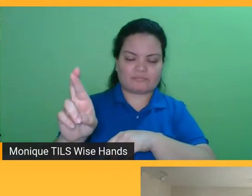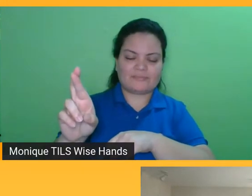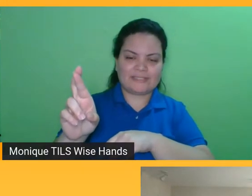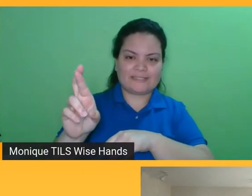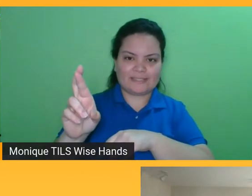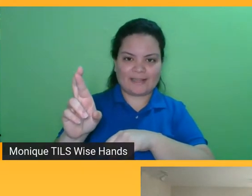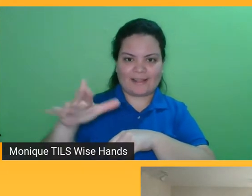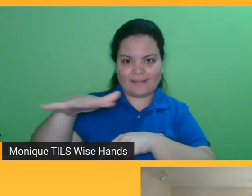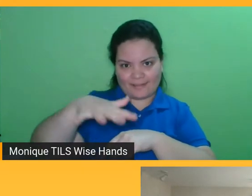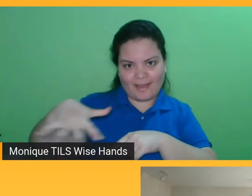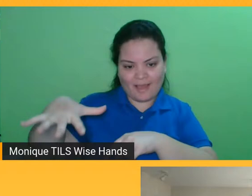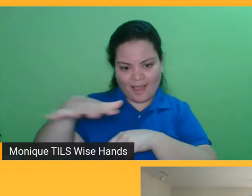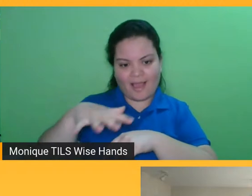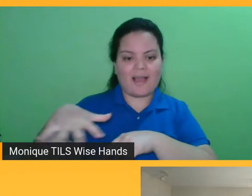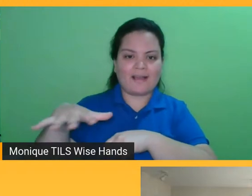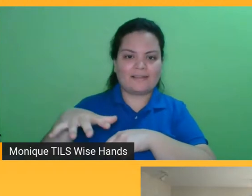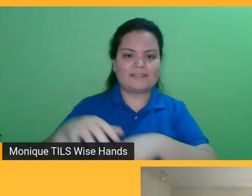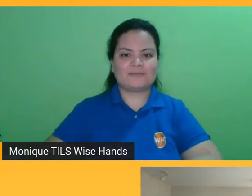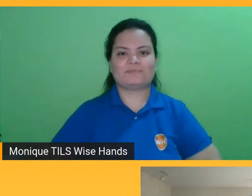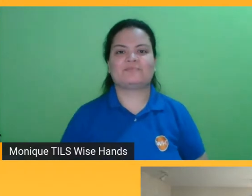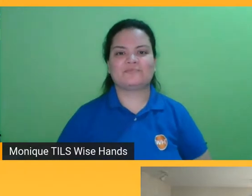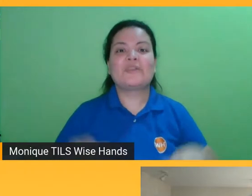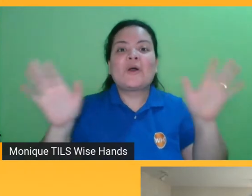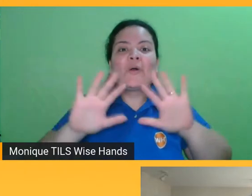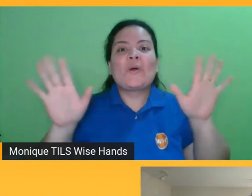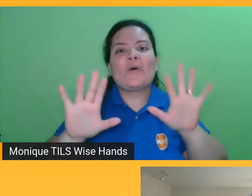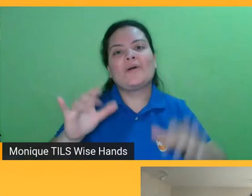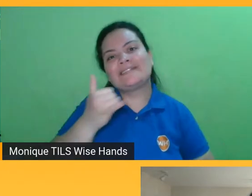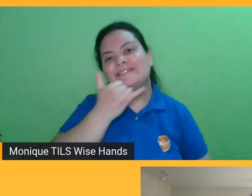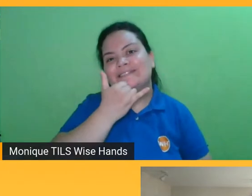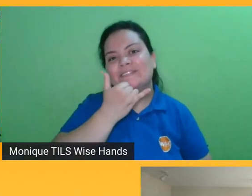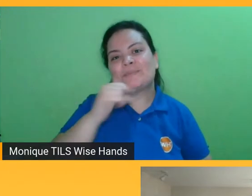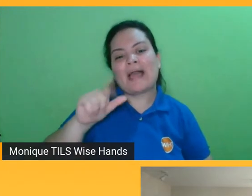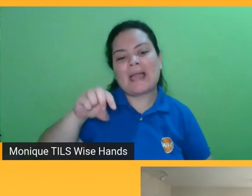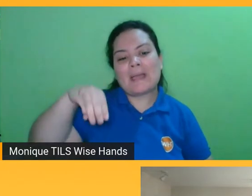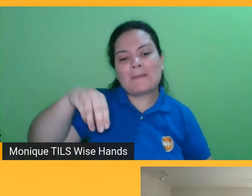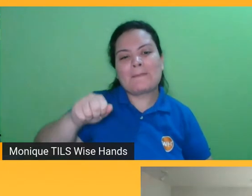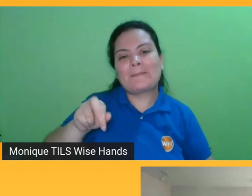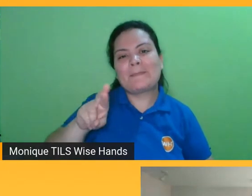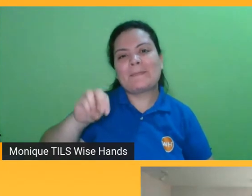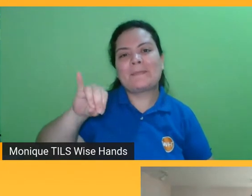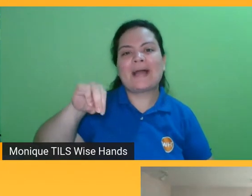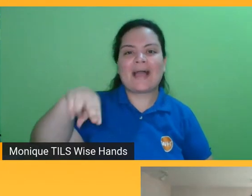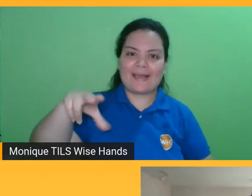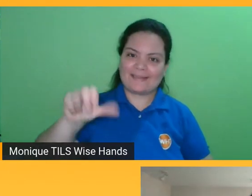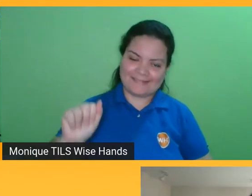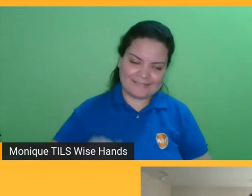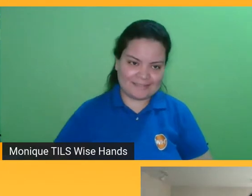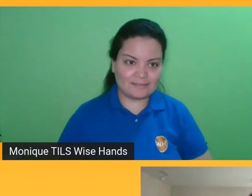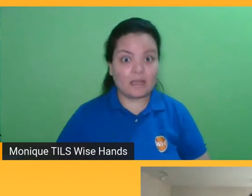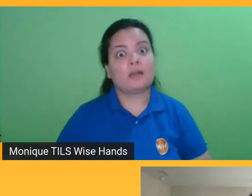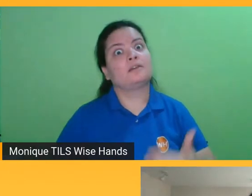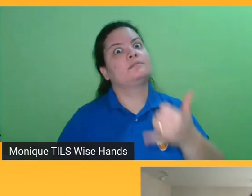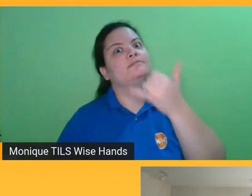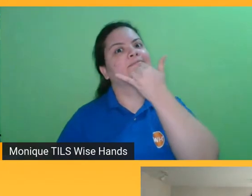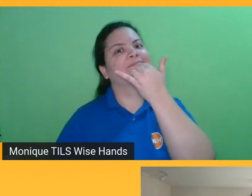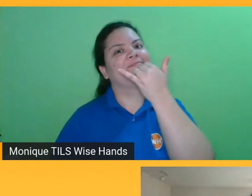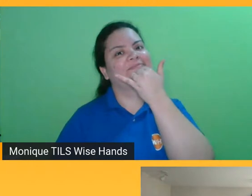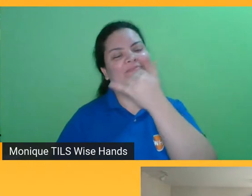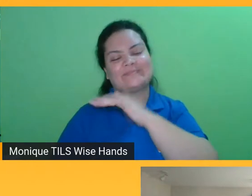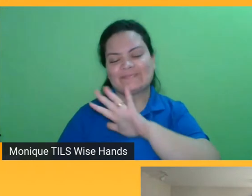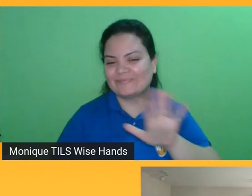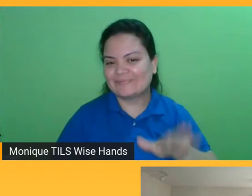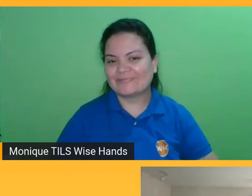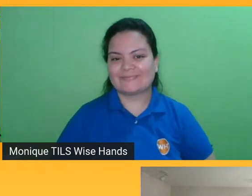dia. Oi, Wanner, Marina. Bom dia. Bom dia a todos. Imagina, estou acostumada. Bom dia a todos e